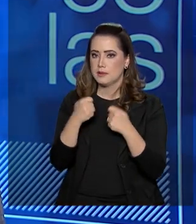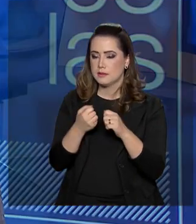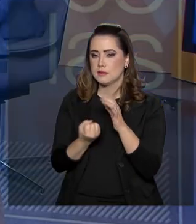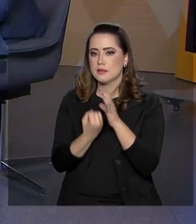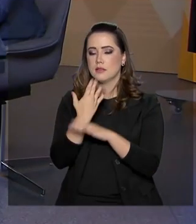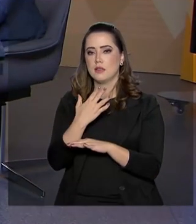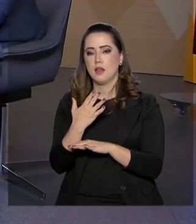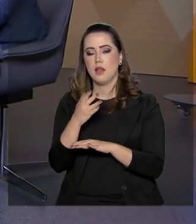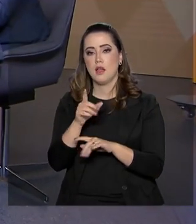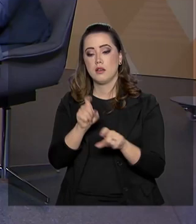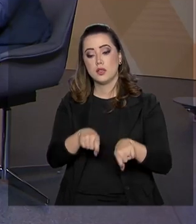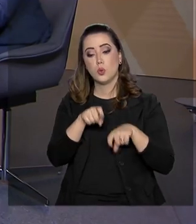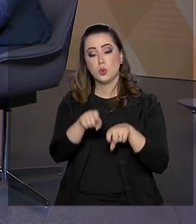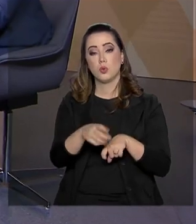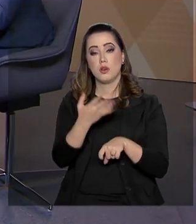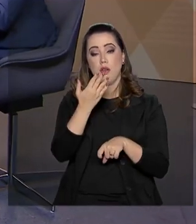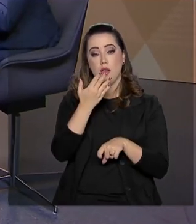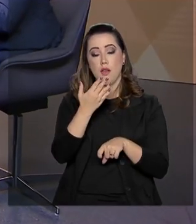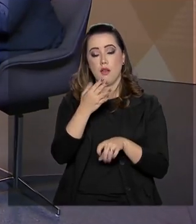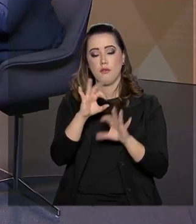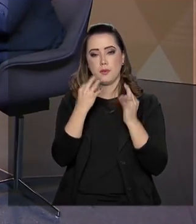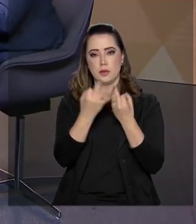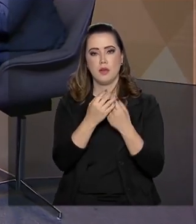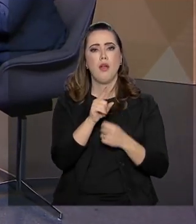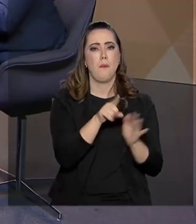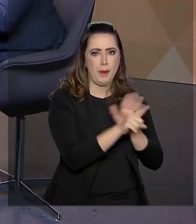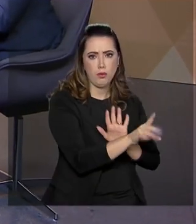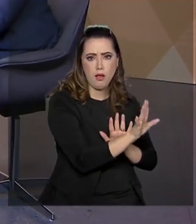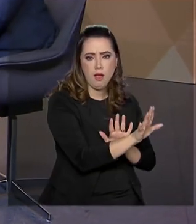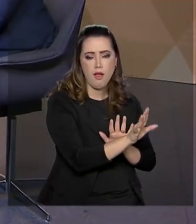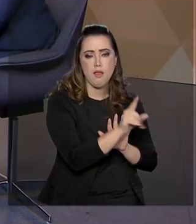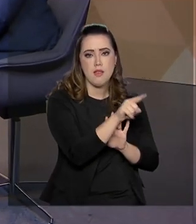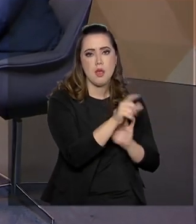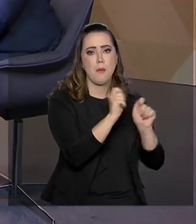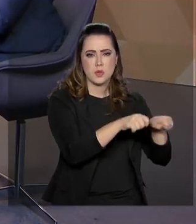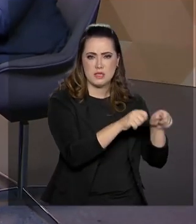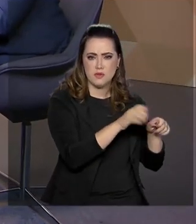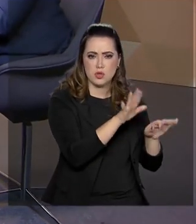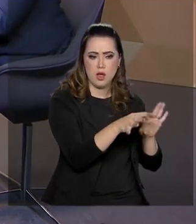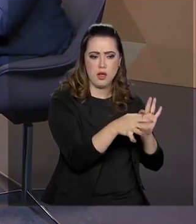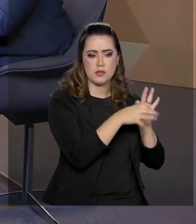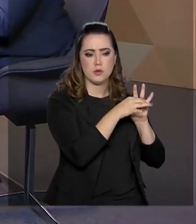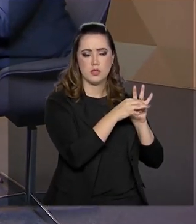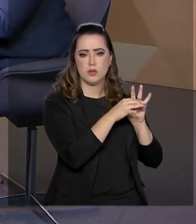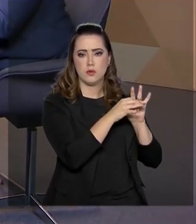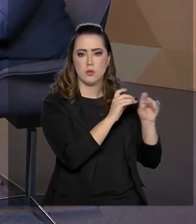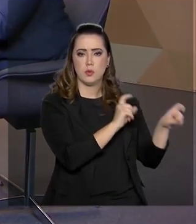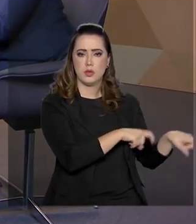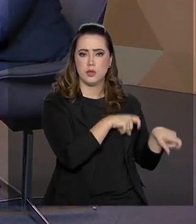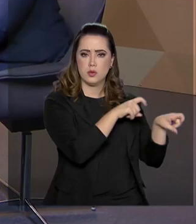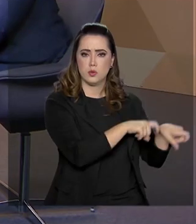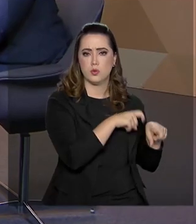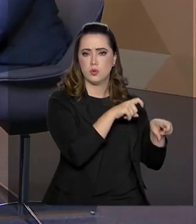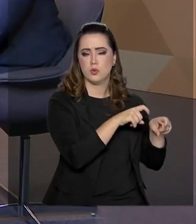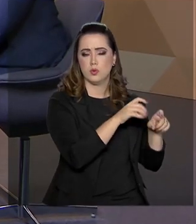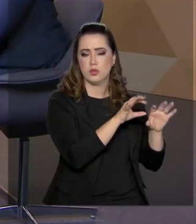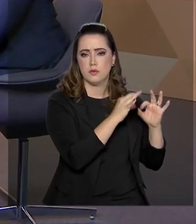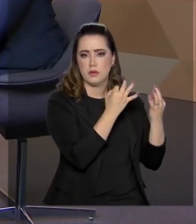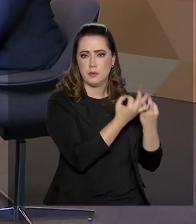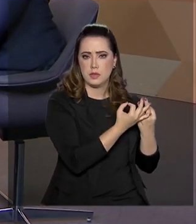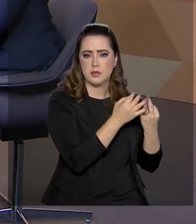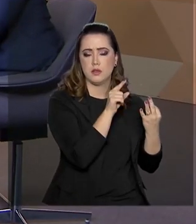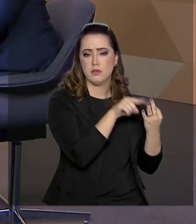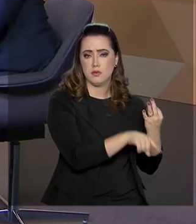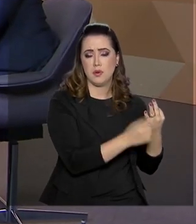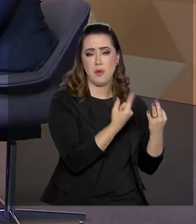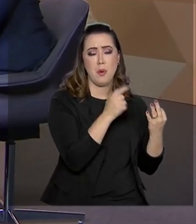familiar. É isso que eu pergunto para o senhor. Isso já está sendo possível? Sim. Essa parceria com a Sociedade Nacional